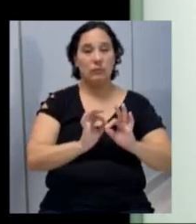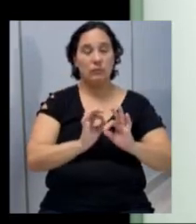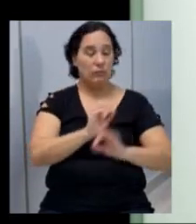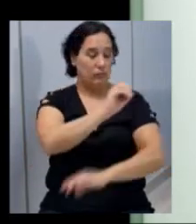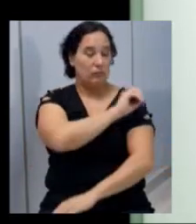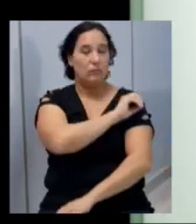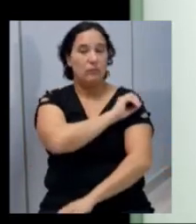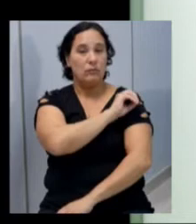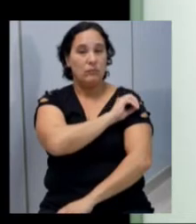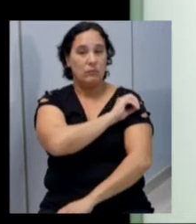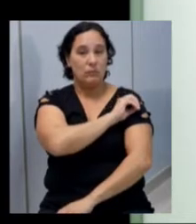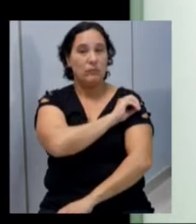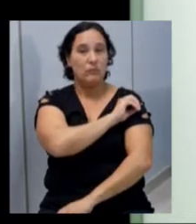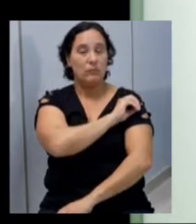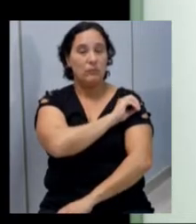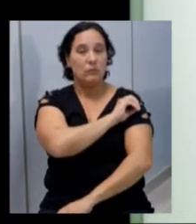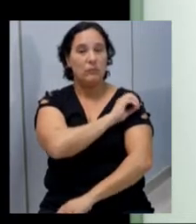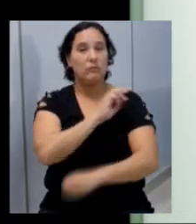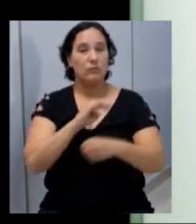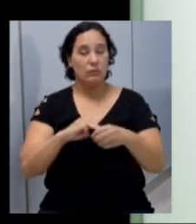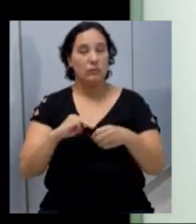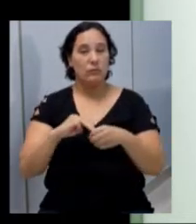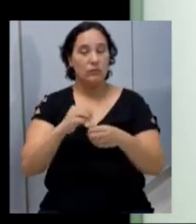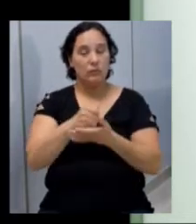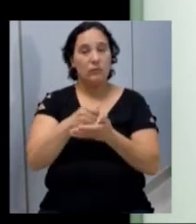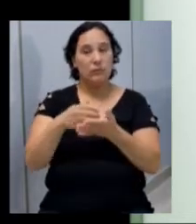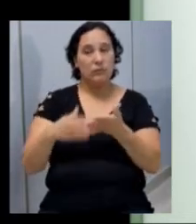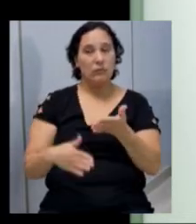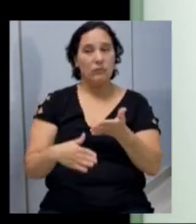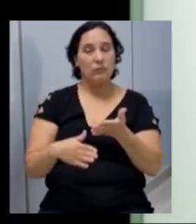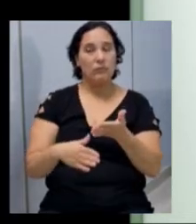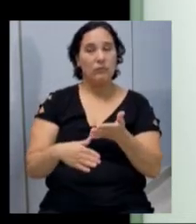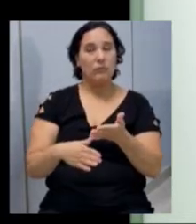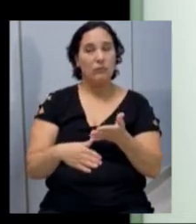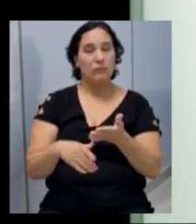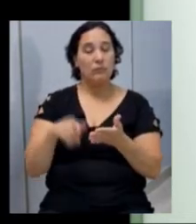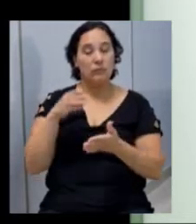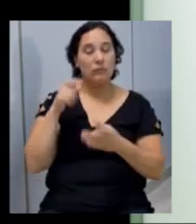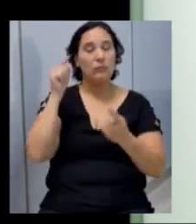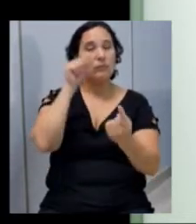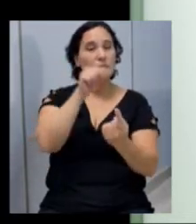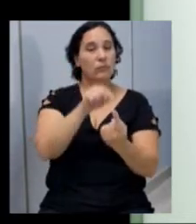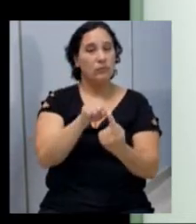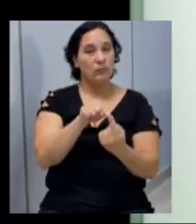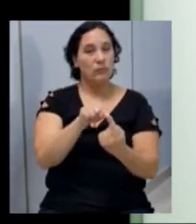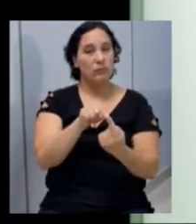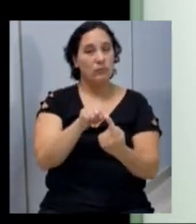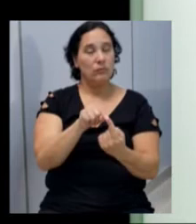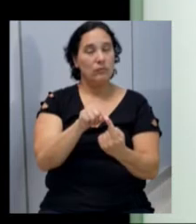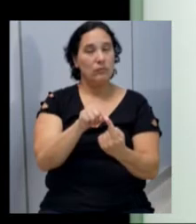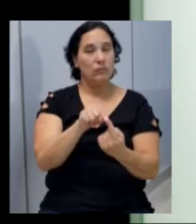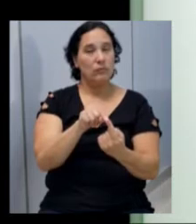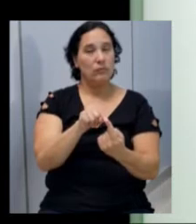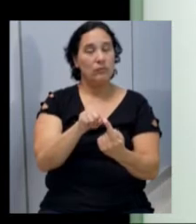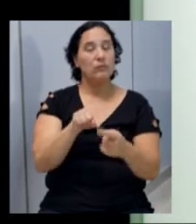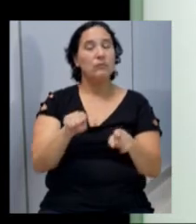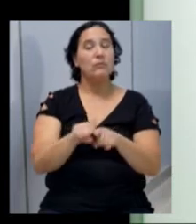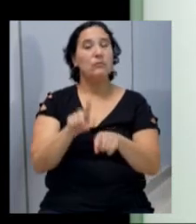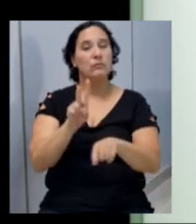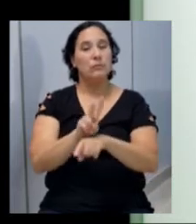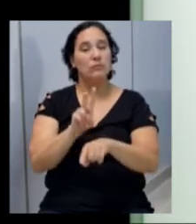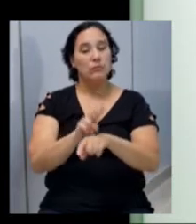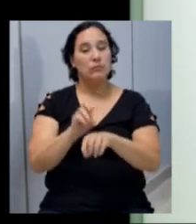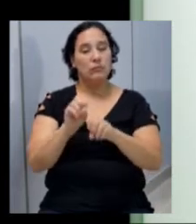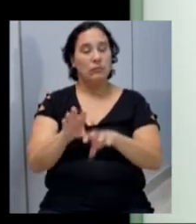creches municipais, então tem já o orçamento para essa finalidade para 2019 e a manutenção da